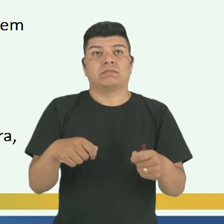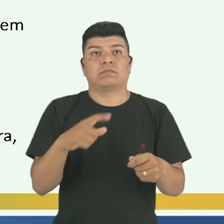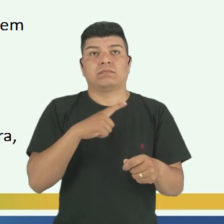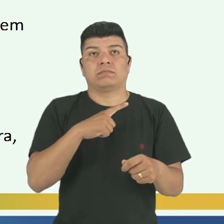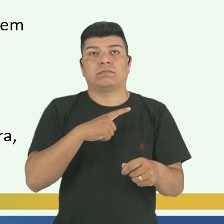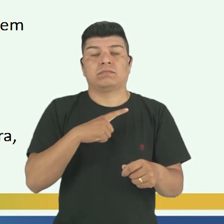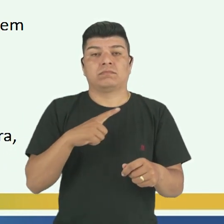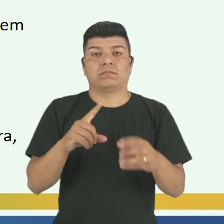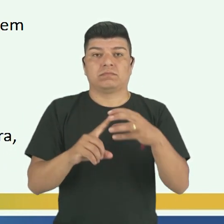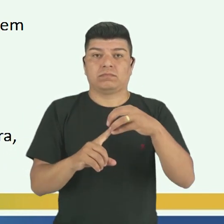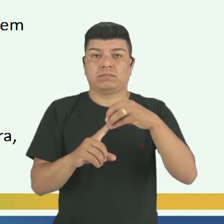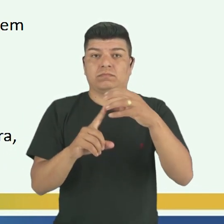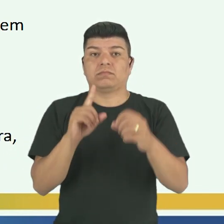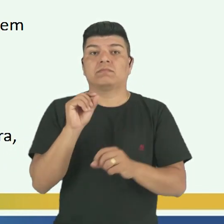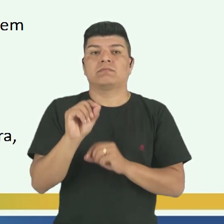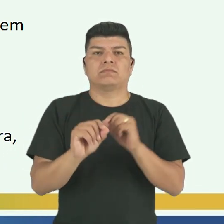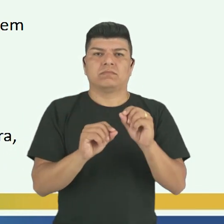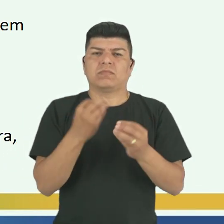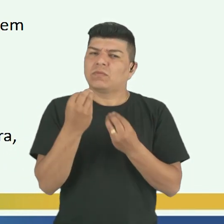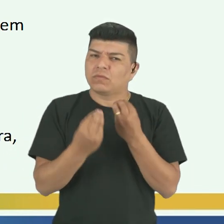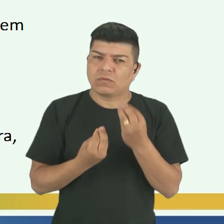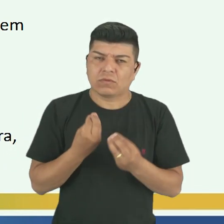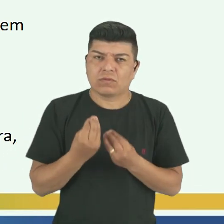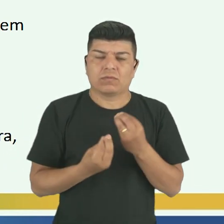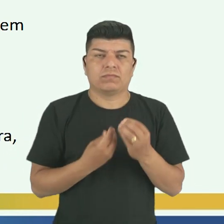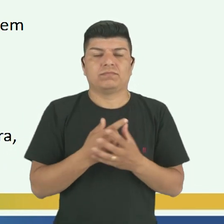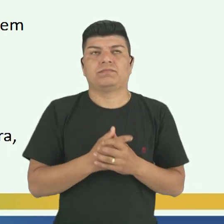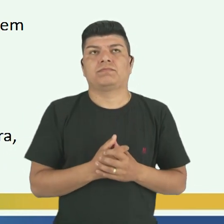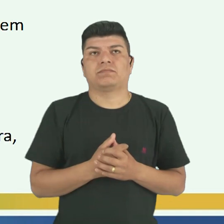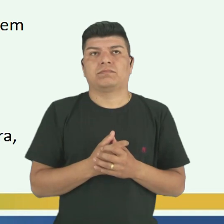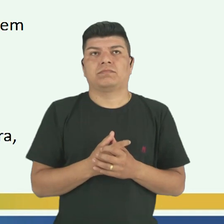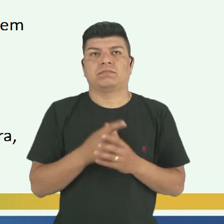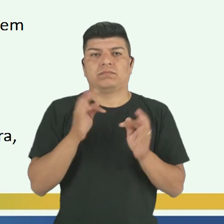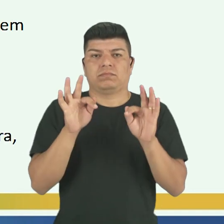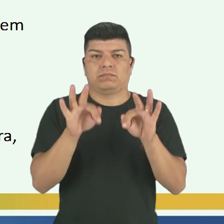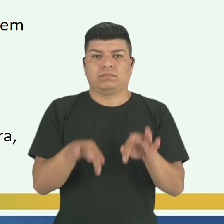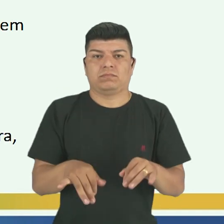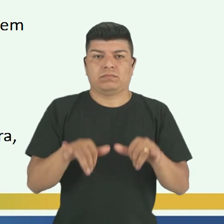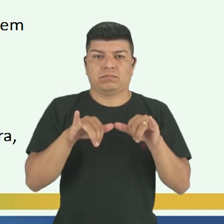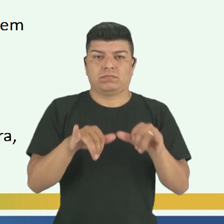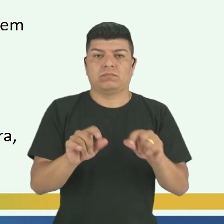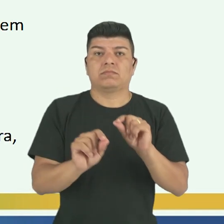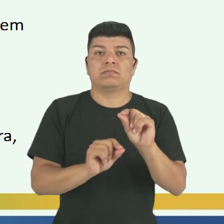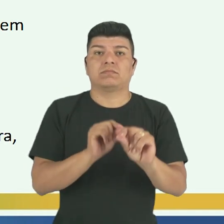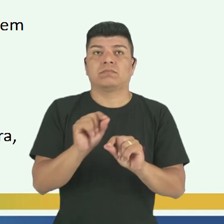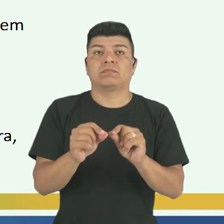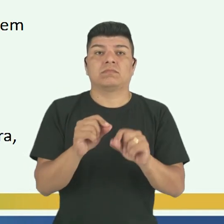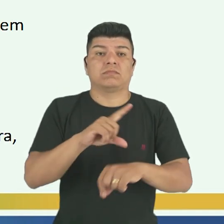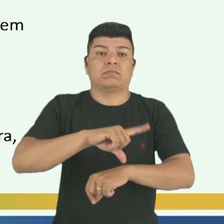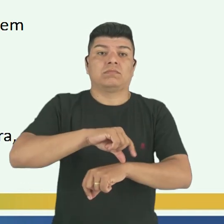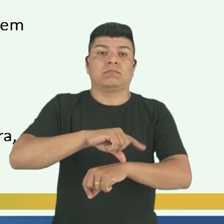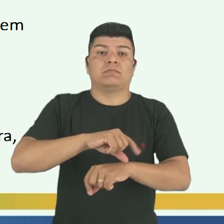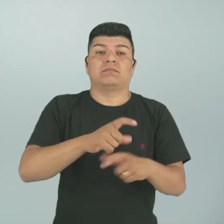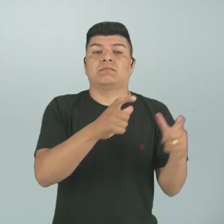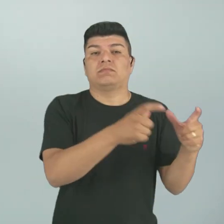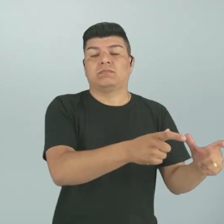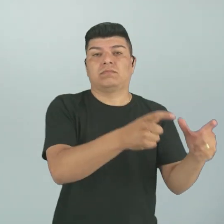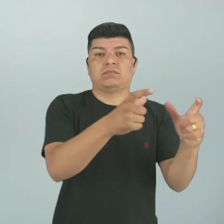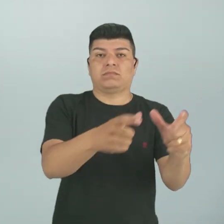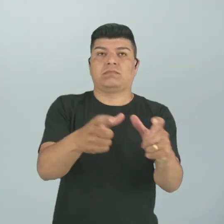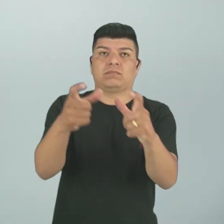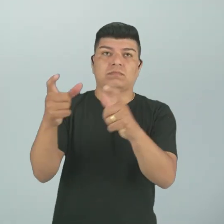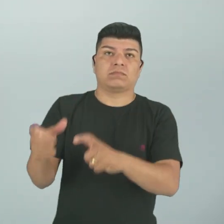padronização, gente, como assim, tá? Para ter fins comerciais, para saber que hora em determinado local,